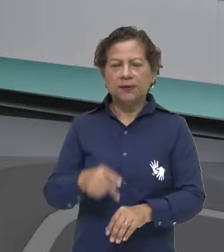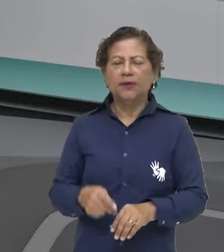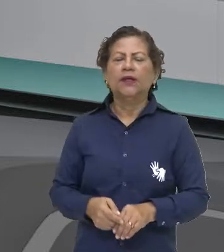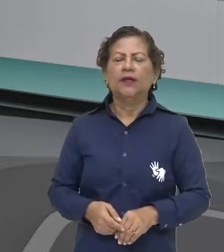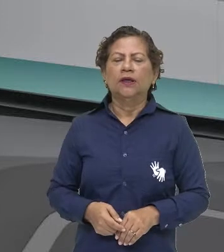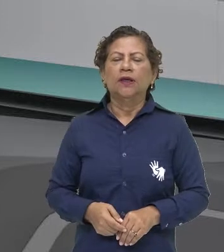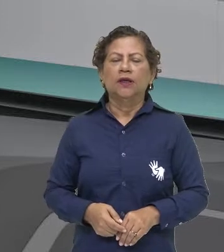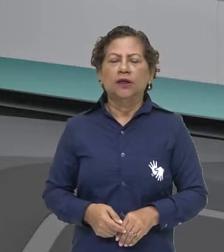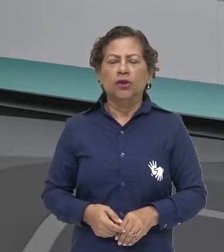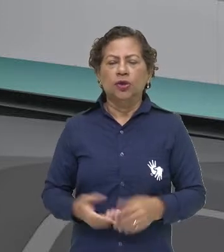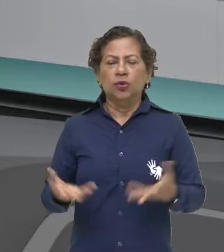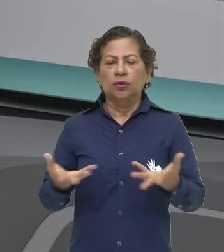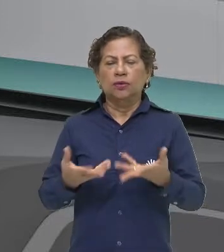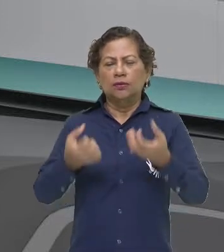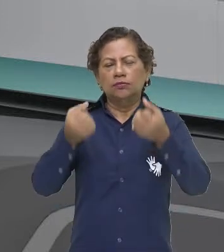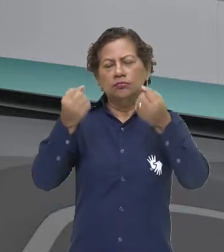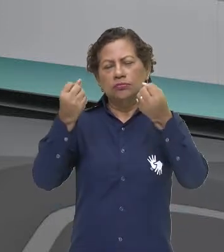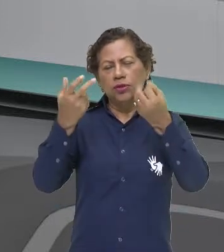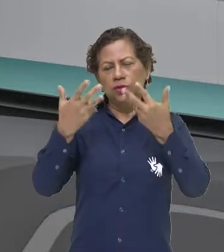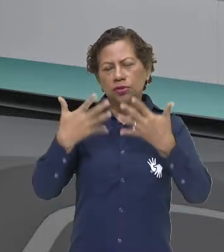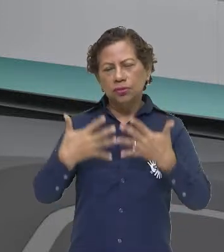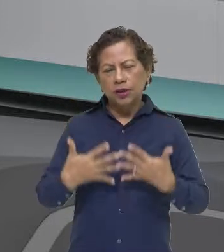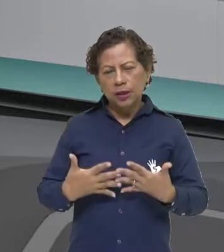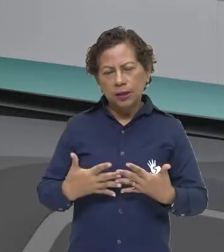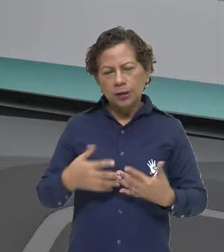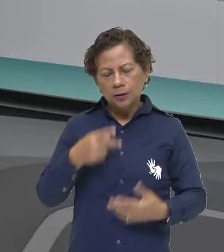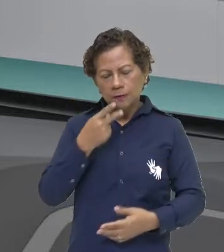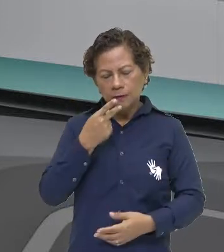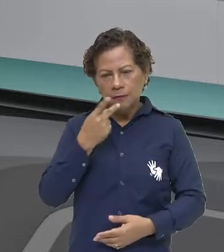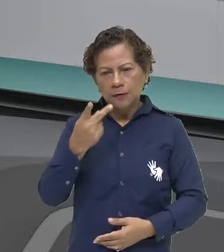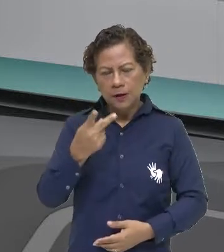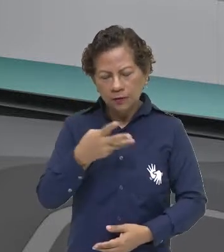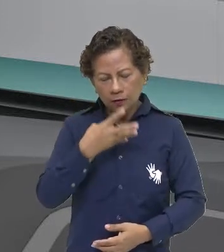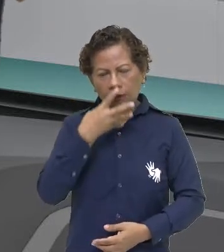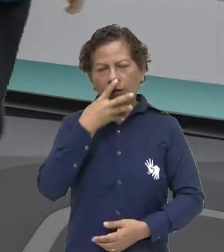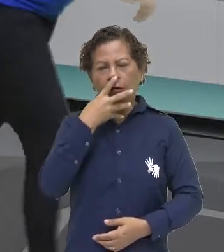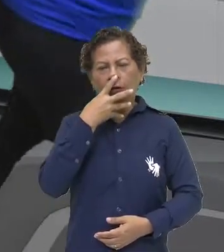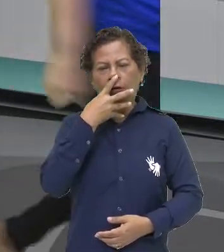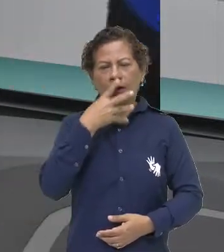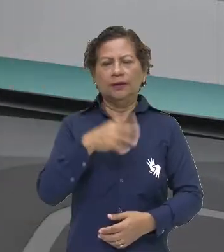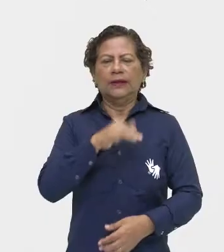E eu vou causar algo inesperado. Olha só!